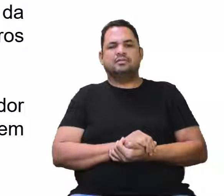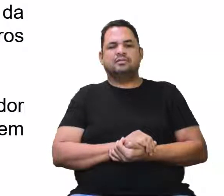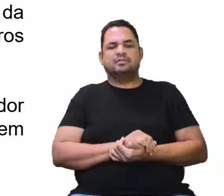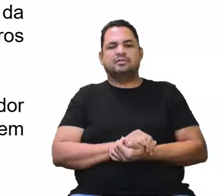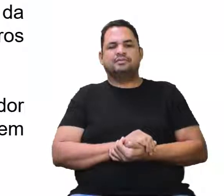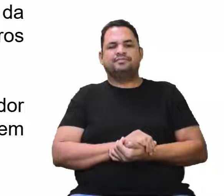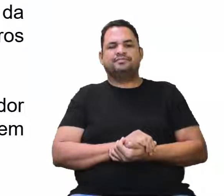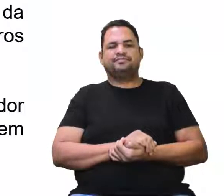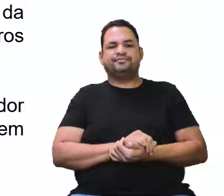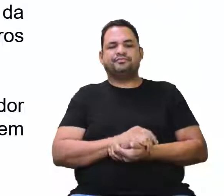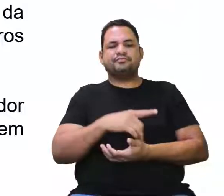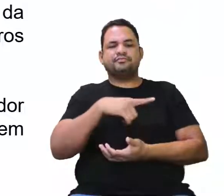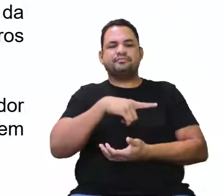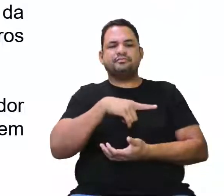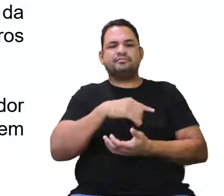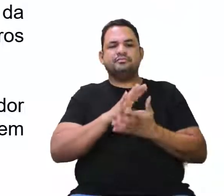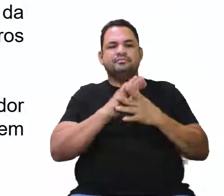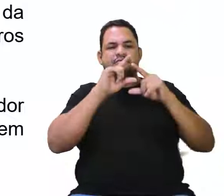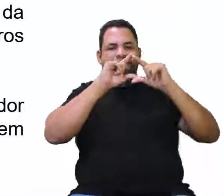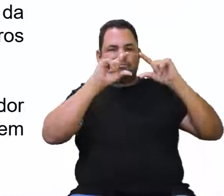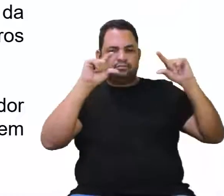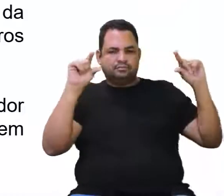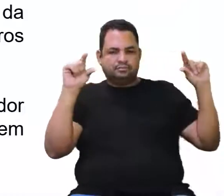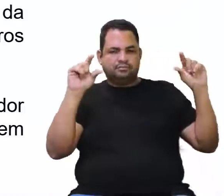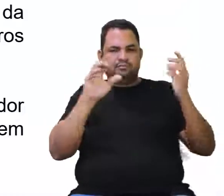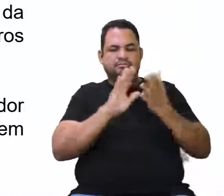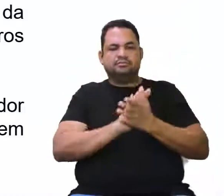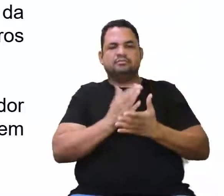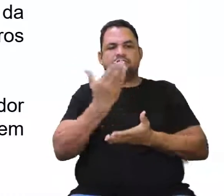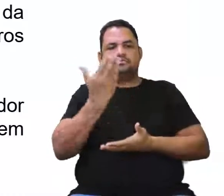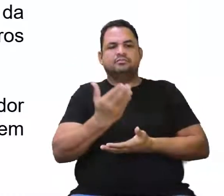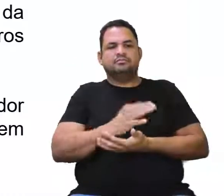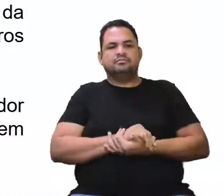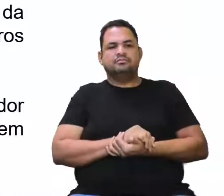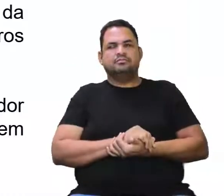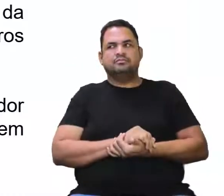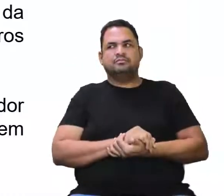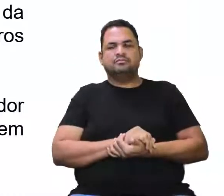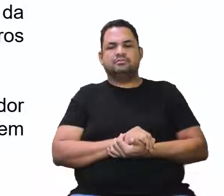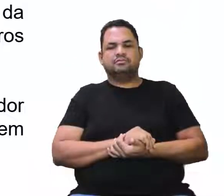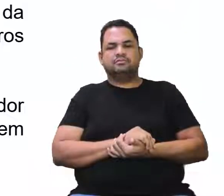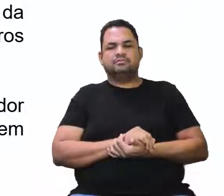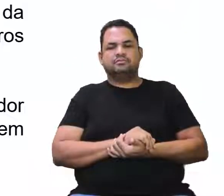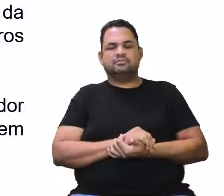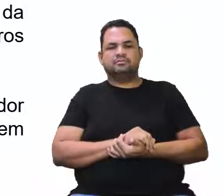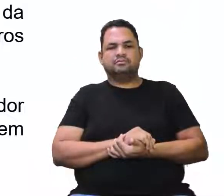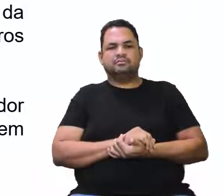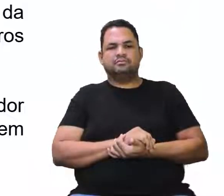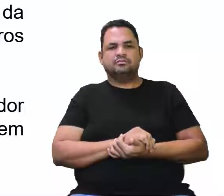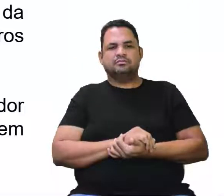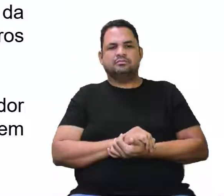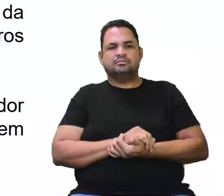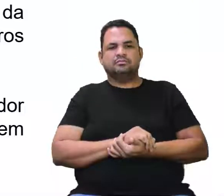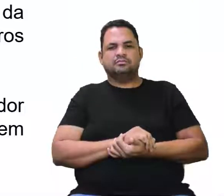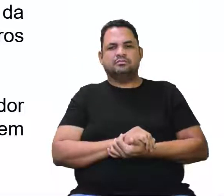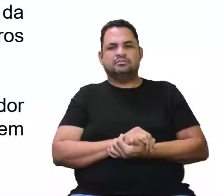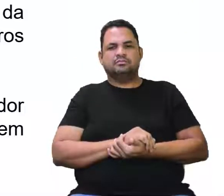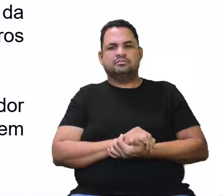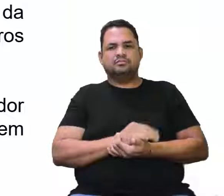Então, relacionado aqui, nós temos no enunciado, né, professora? Já colocamos o enunciado, então vamos para o comando. Com